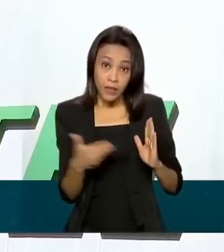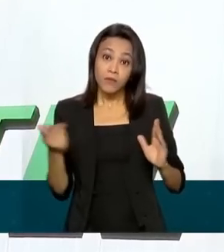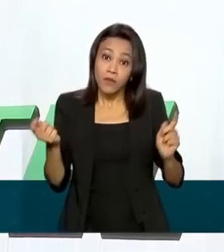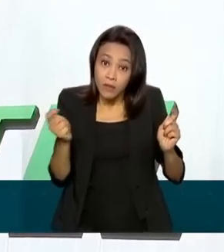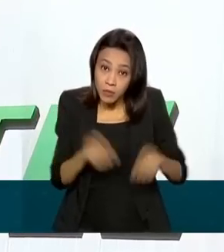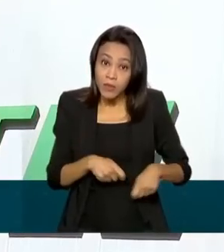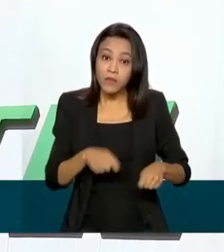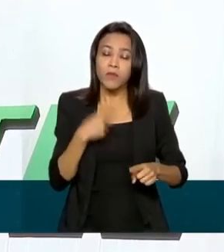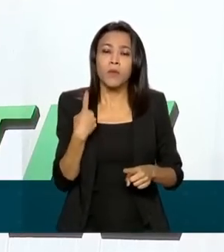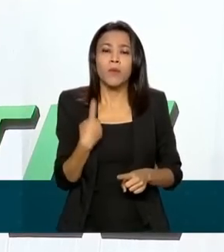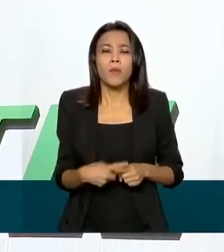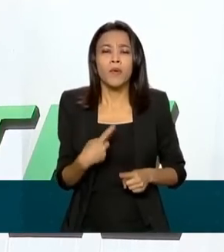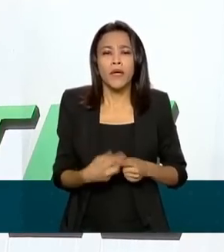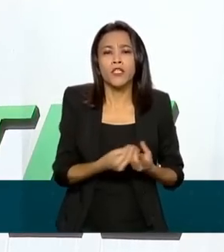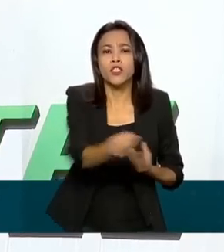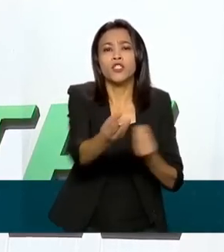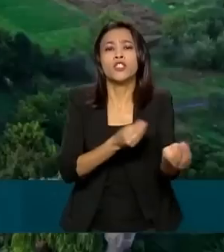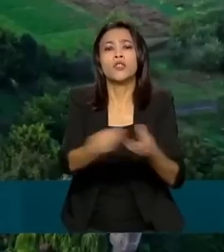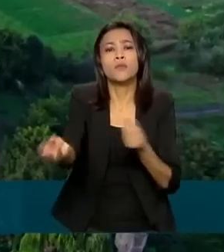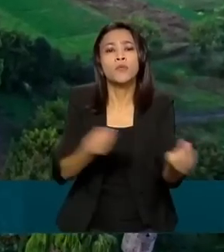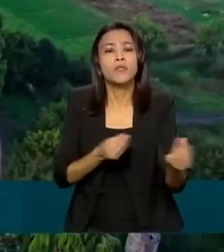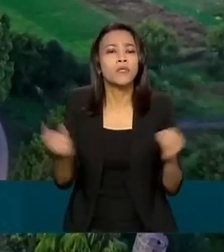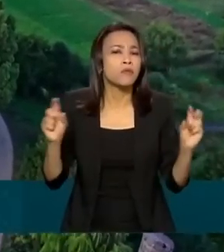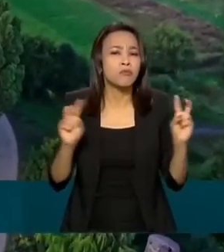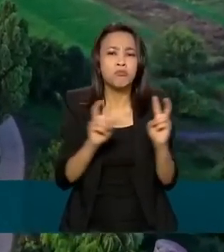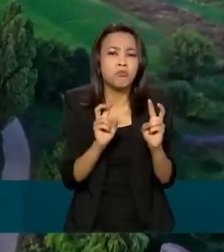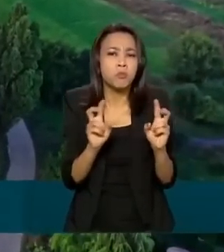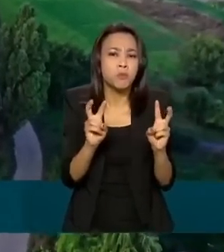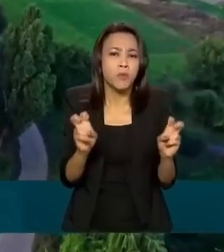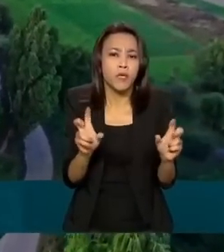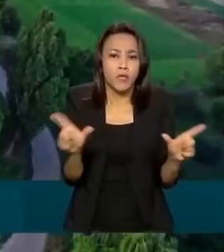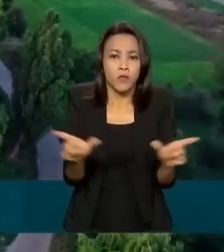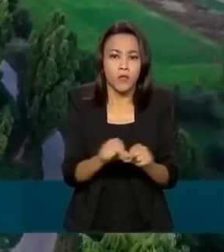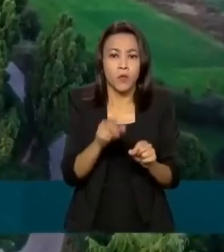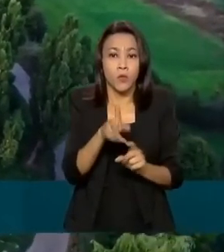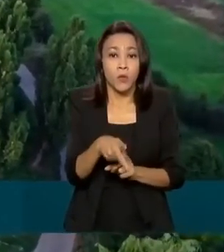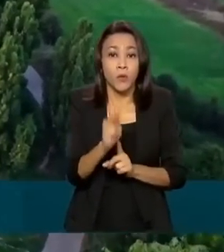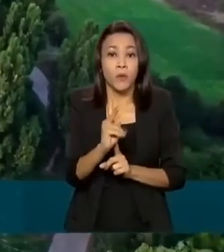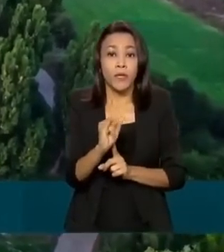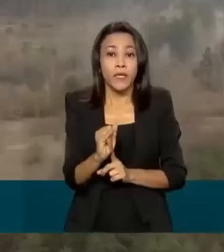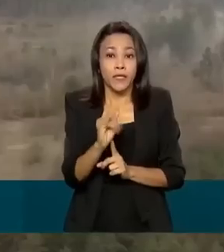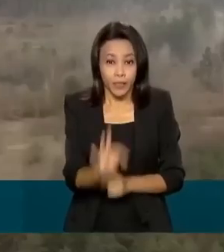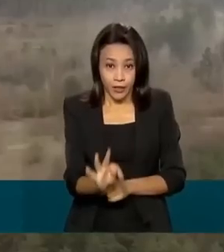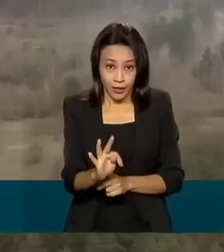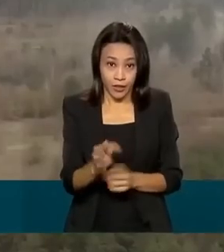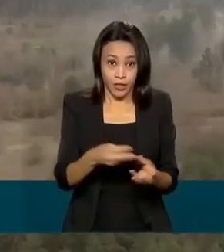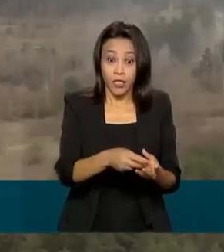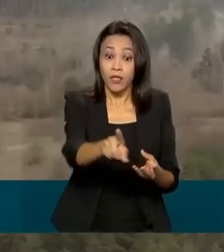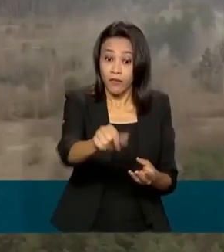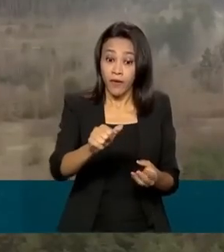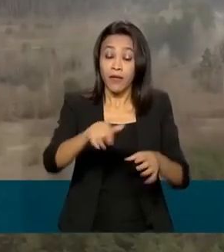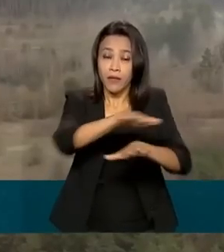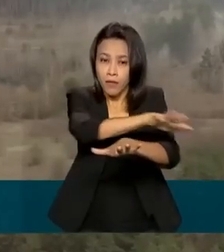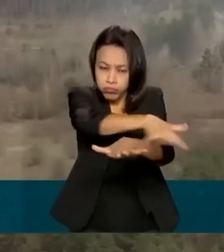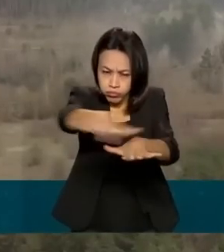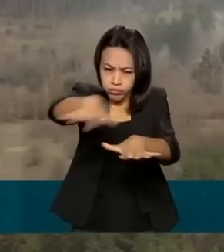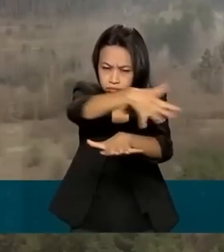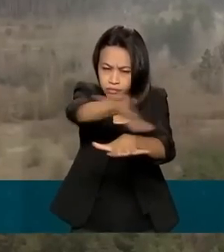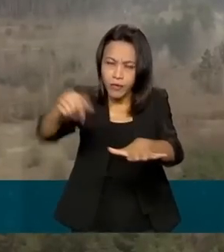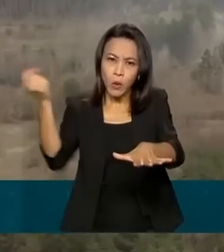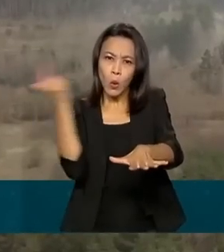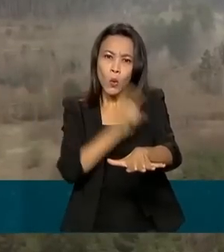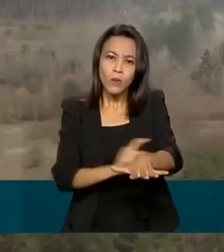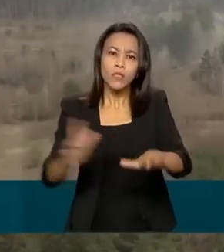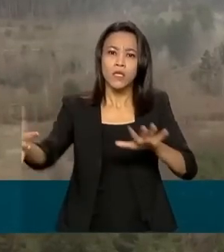após a distribuição e instalação dos kits de recepção, que vão permitir a limpeza da frequência. Quase